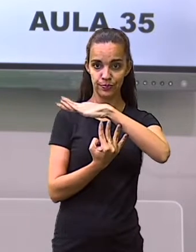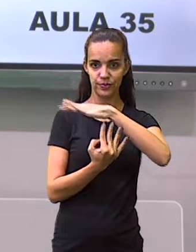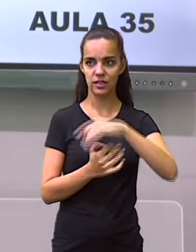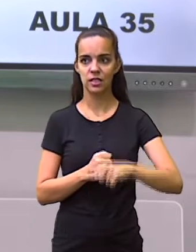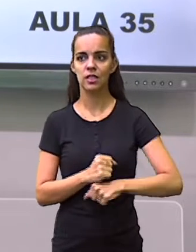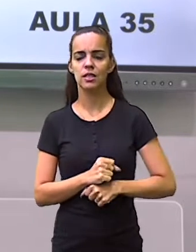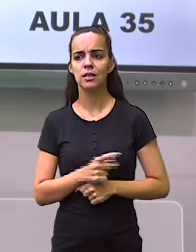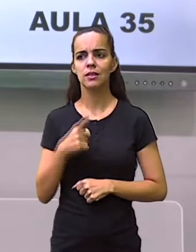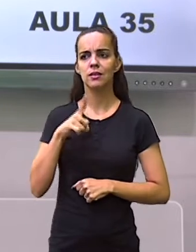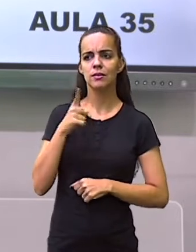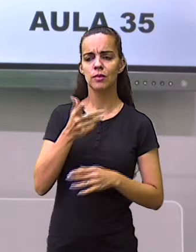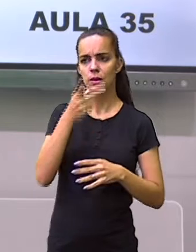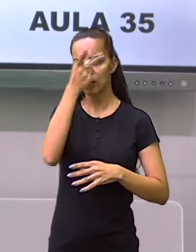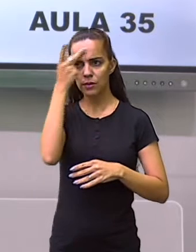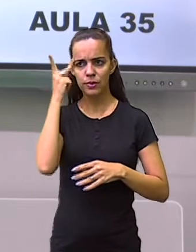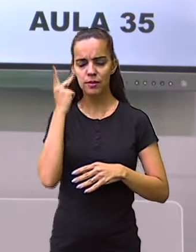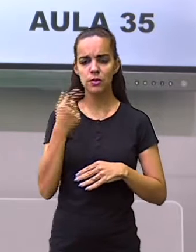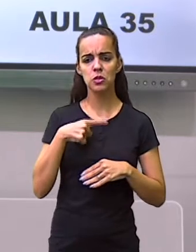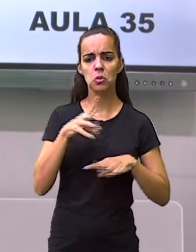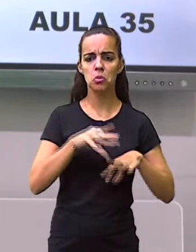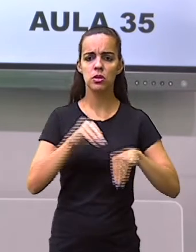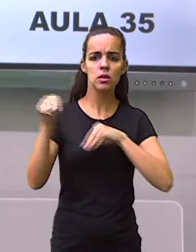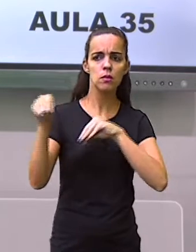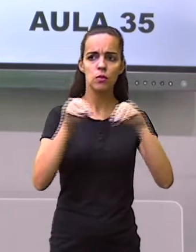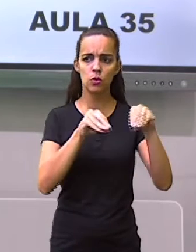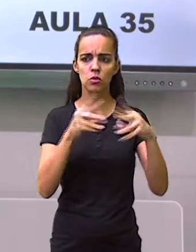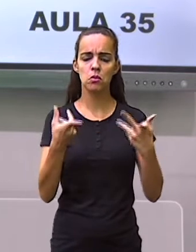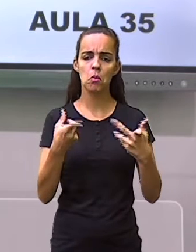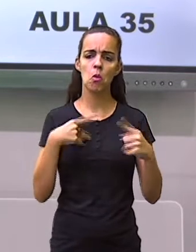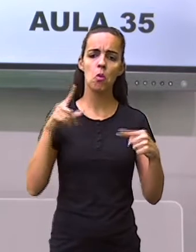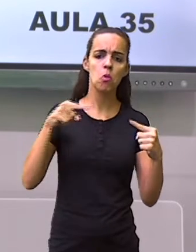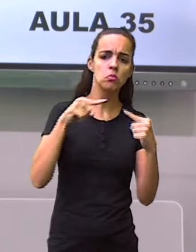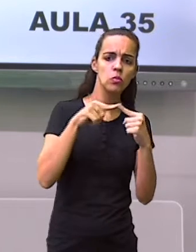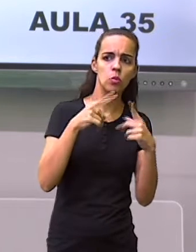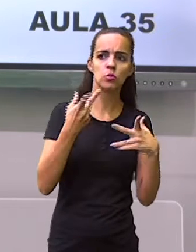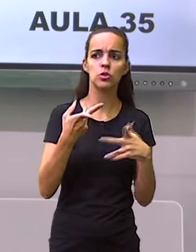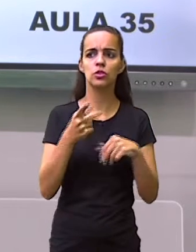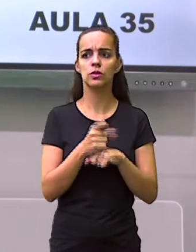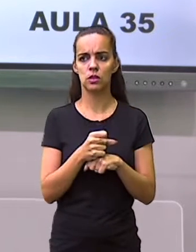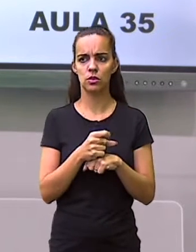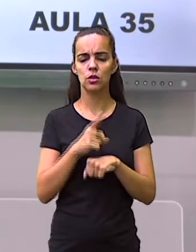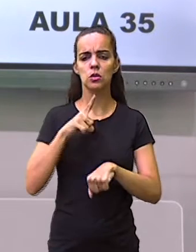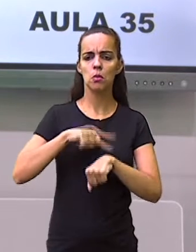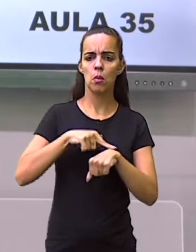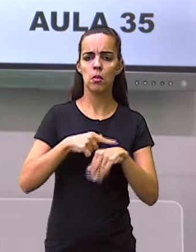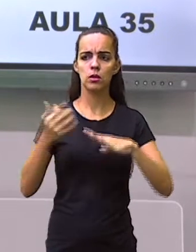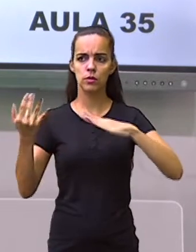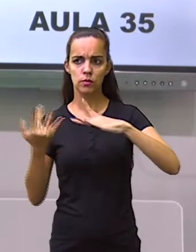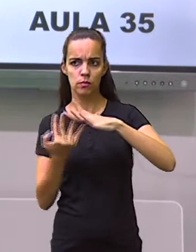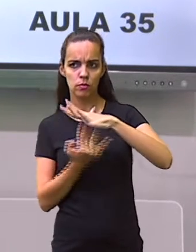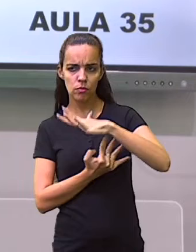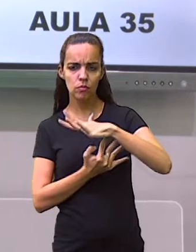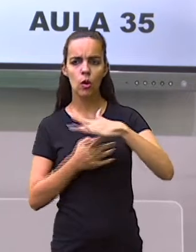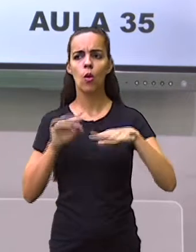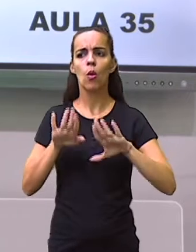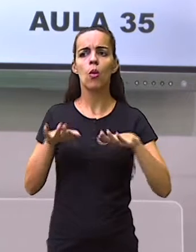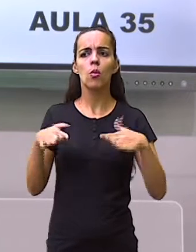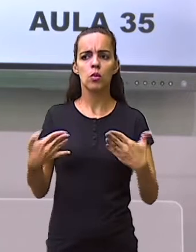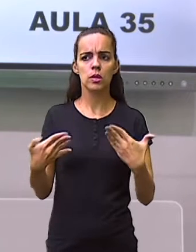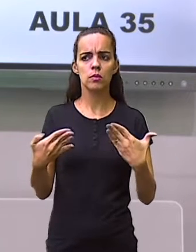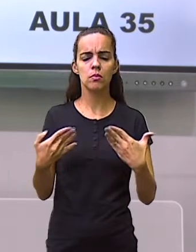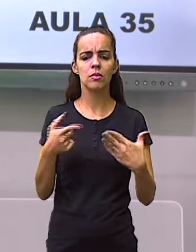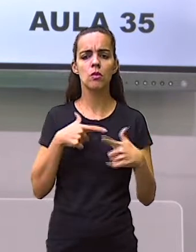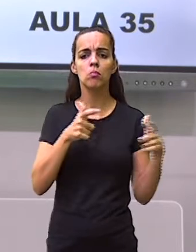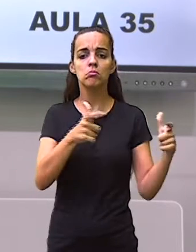destaque para os motivos que impulsionam os movimentos migratórios e quais as